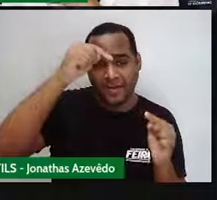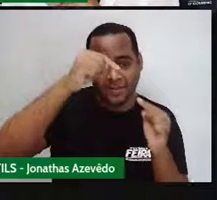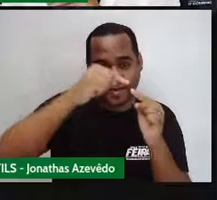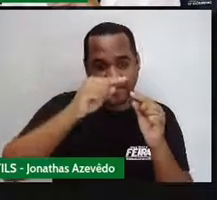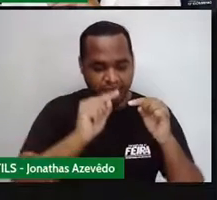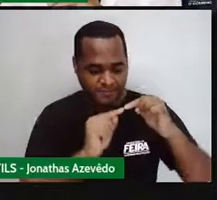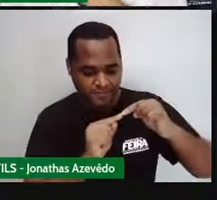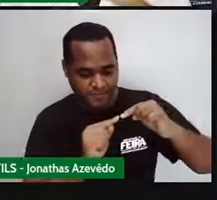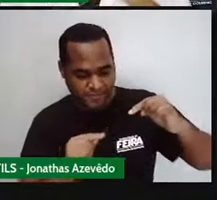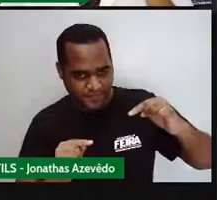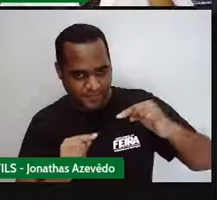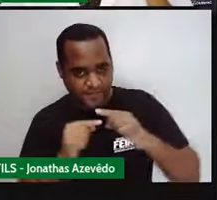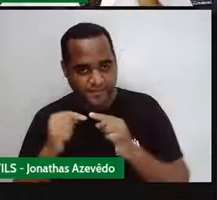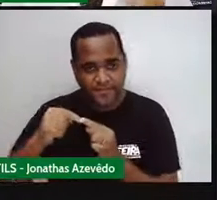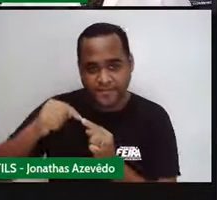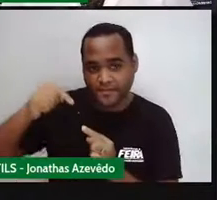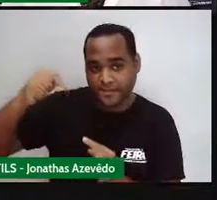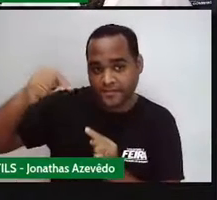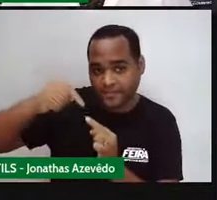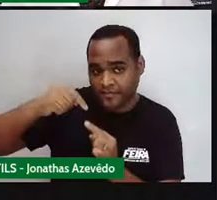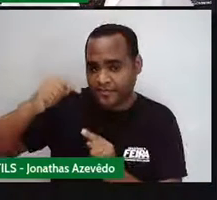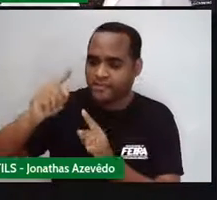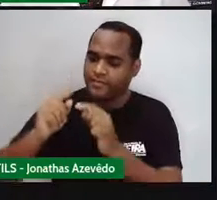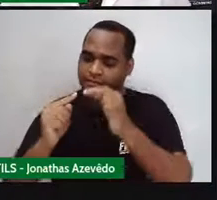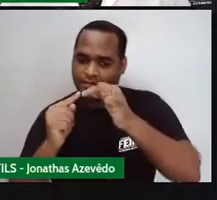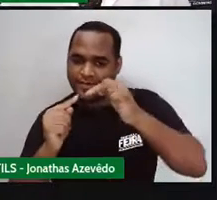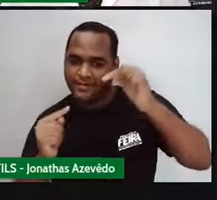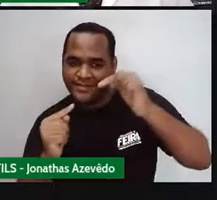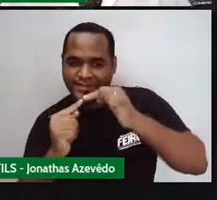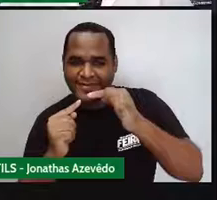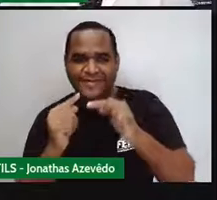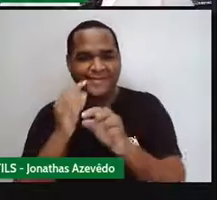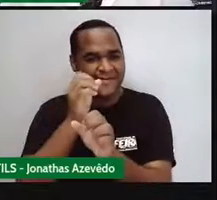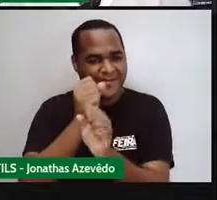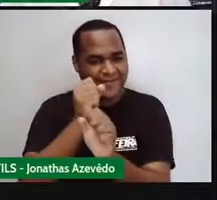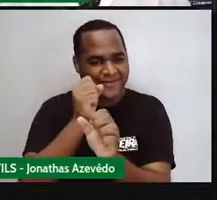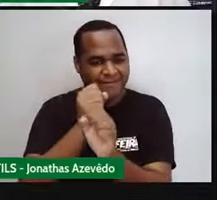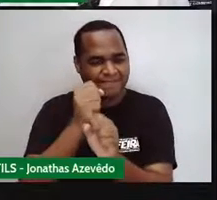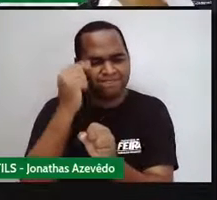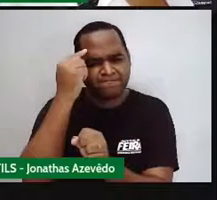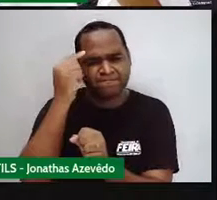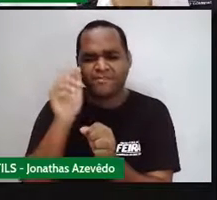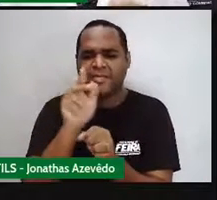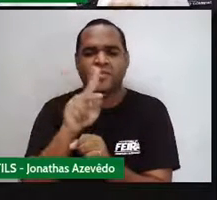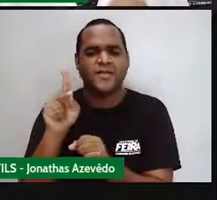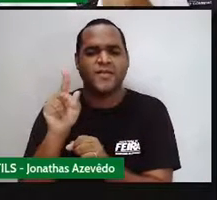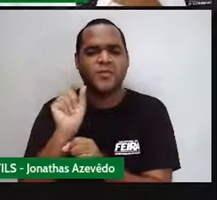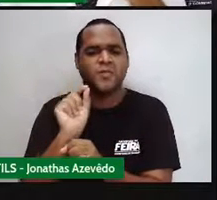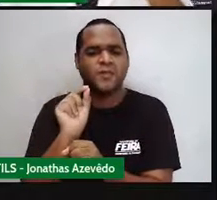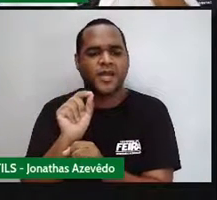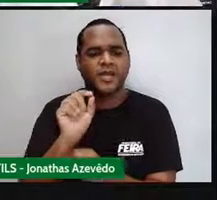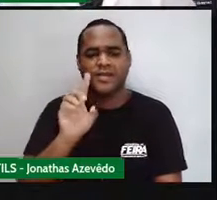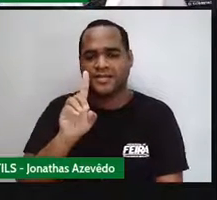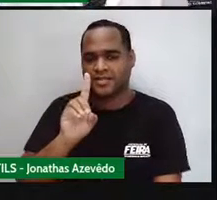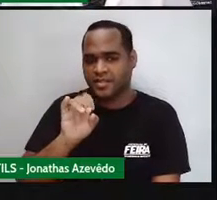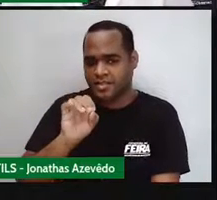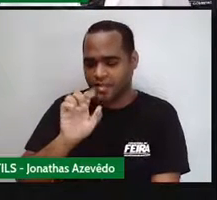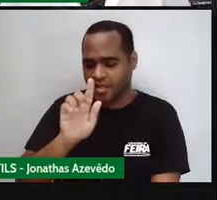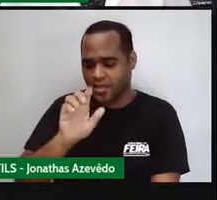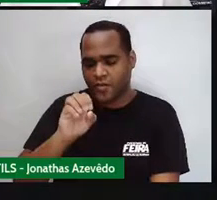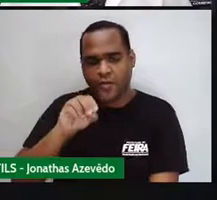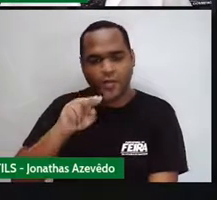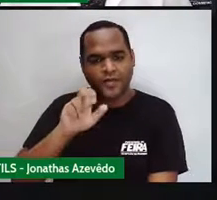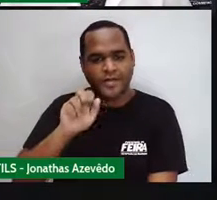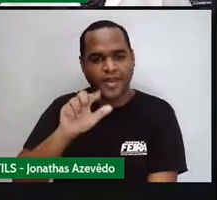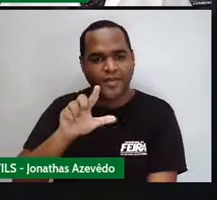diagonais do losango. Mas, professor, o que é diagonal? Agora que eu vou te